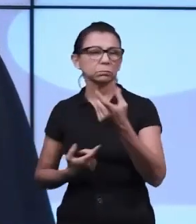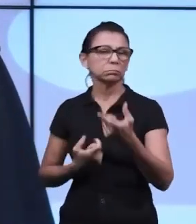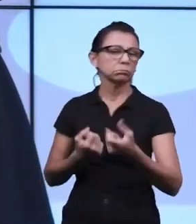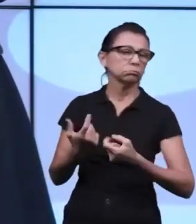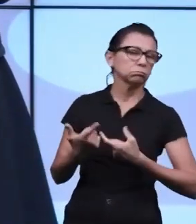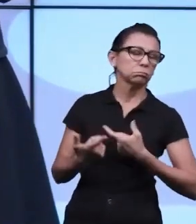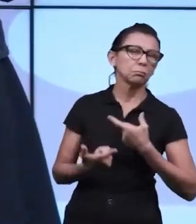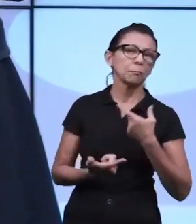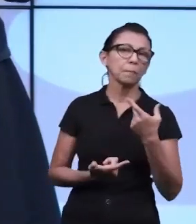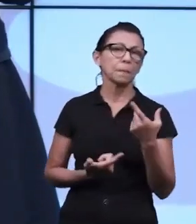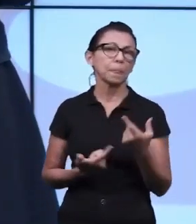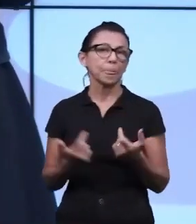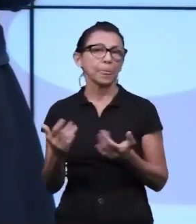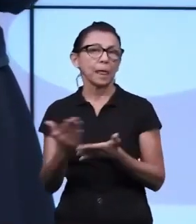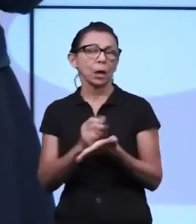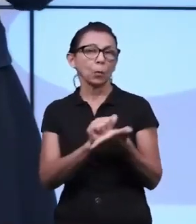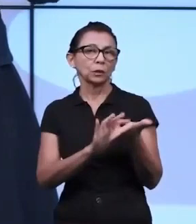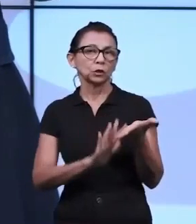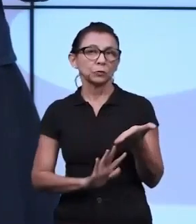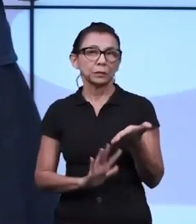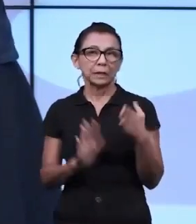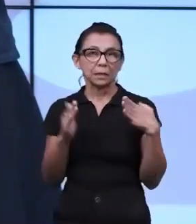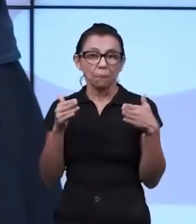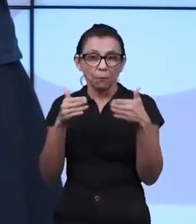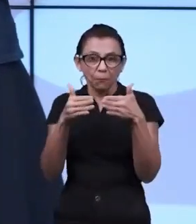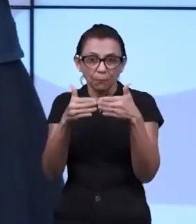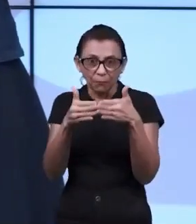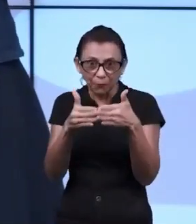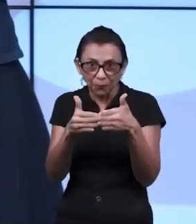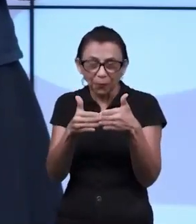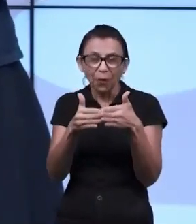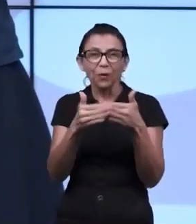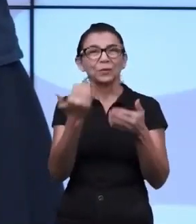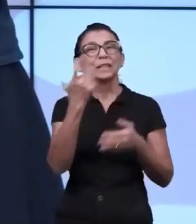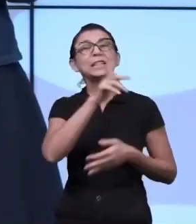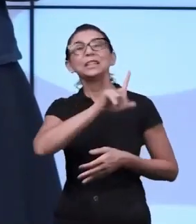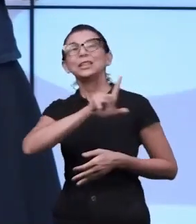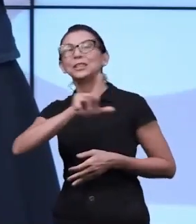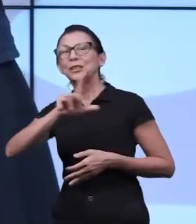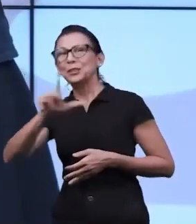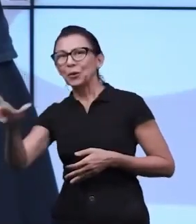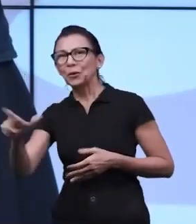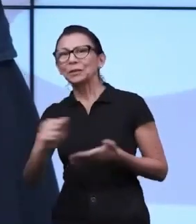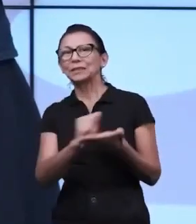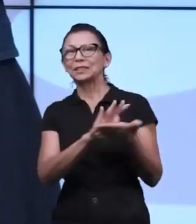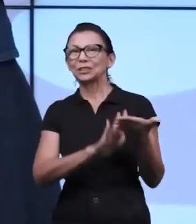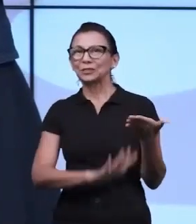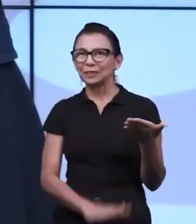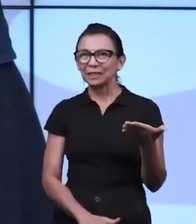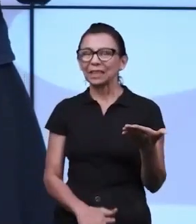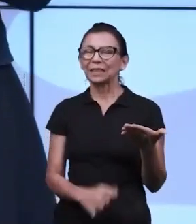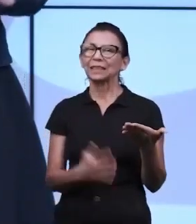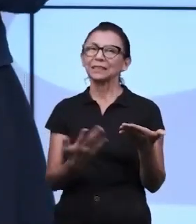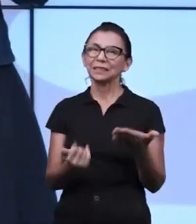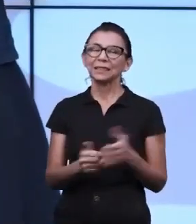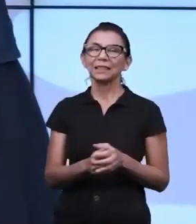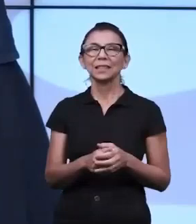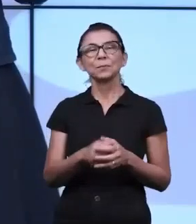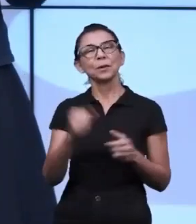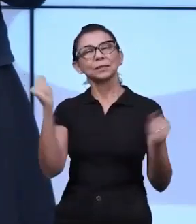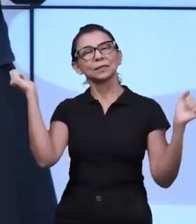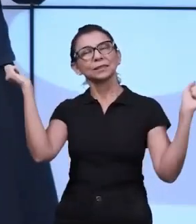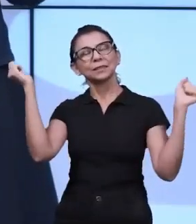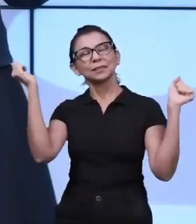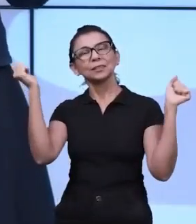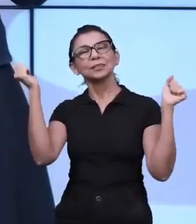tarefas que exijam concentração e outras mais prazerosas, mais dentro do que ela gosta de fazer. Então assim você vai